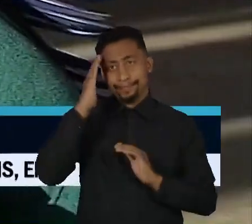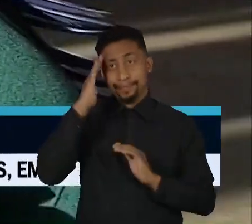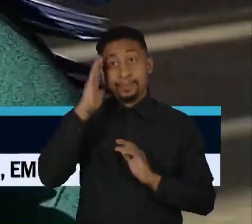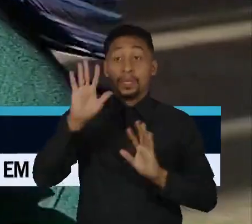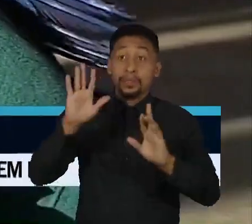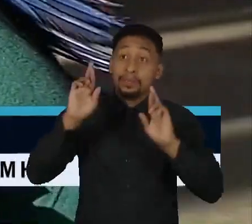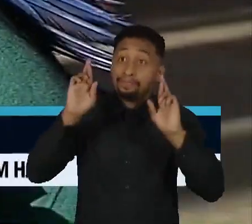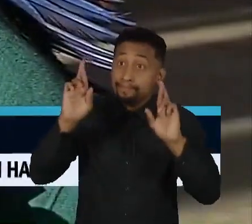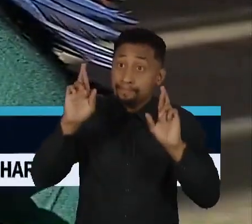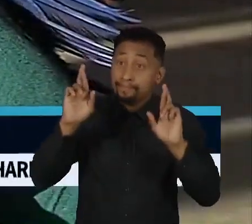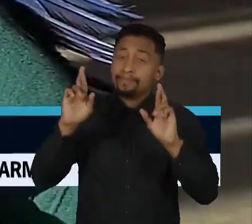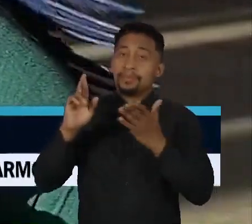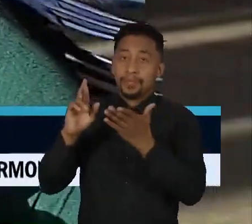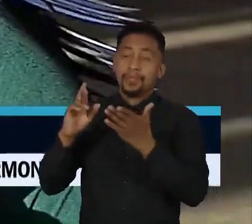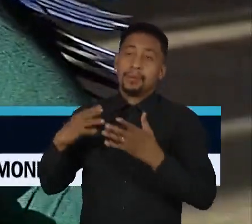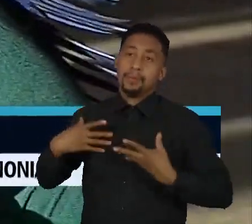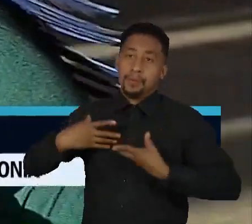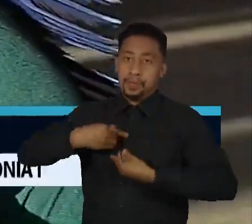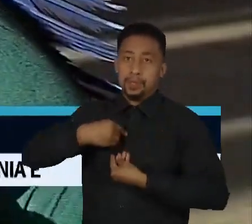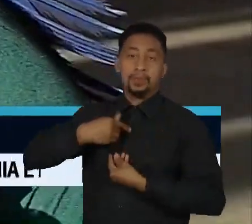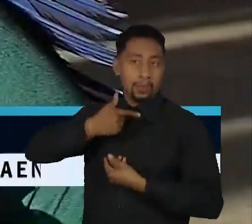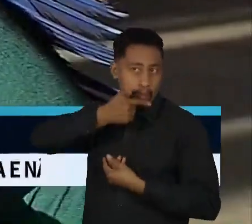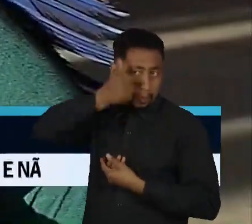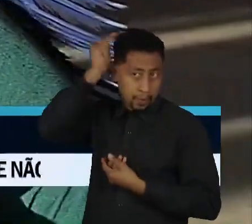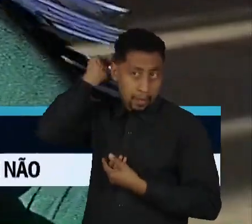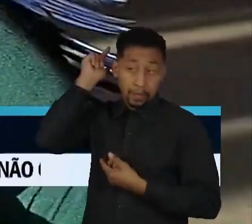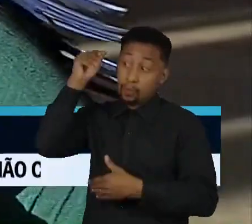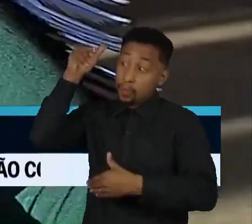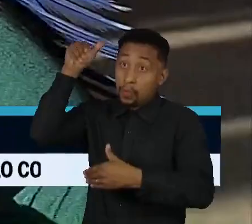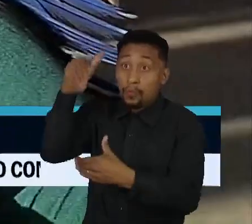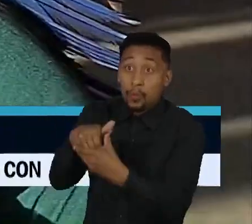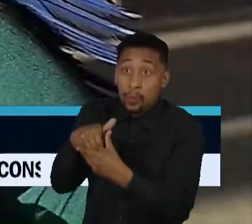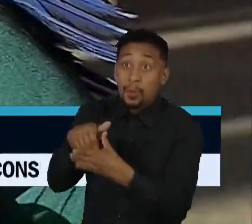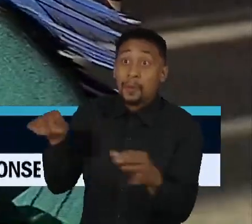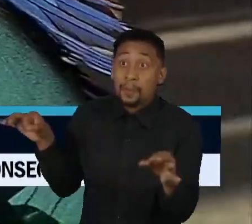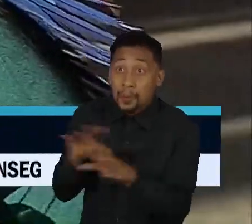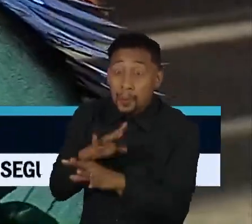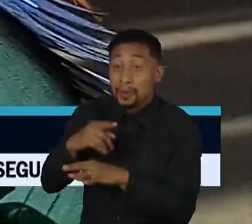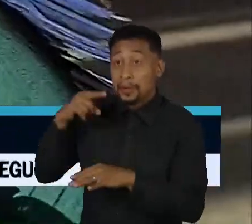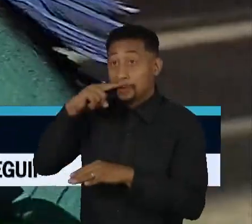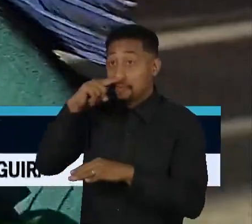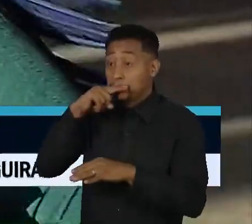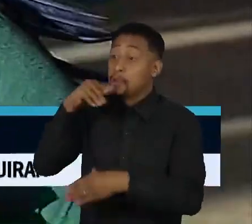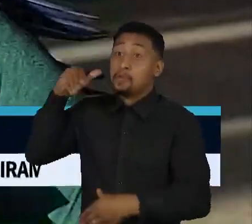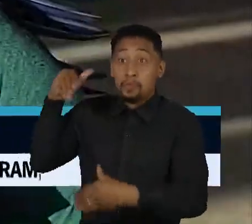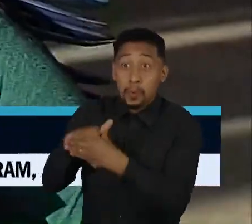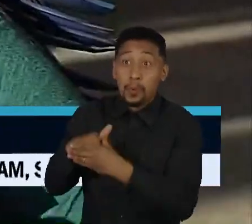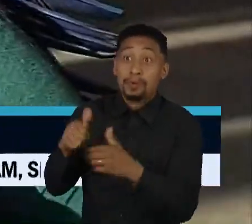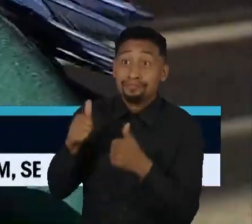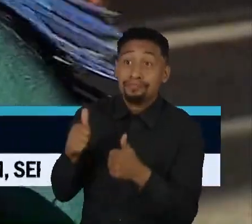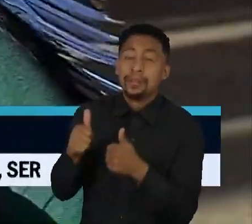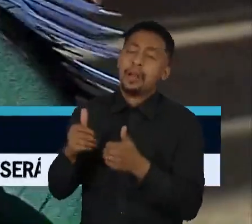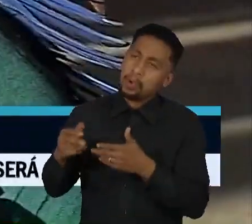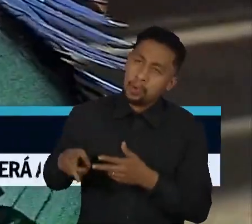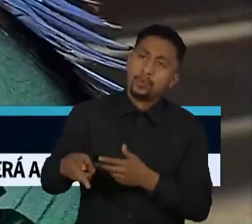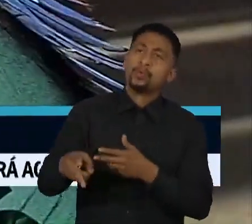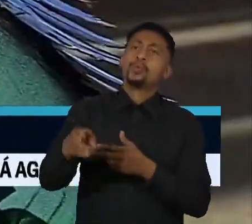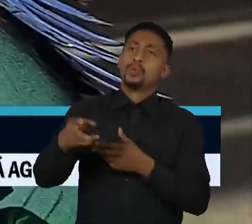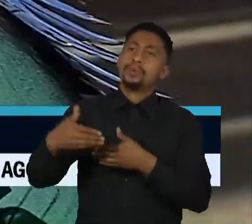ministro Alexandre de Moraes sinaliza um avanço, para que a gente siga sensibilizando,